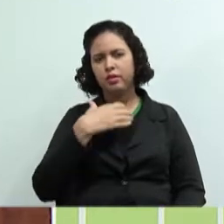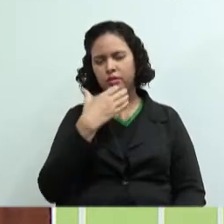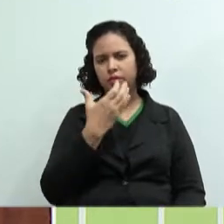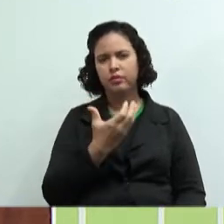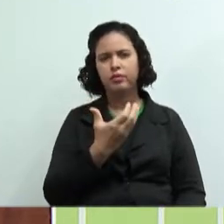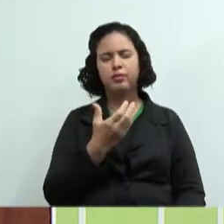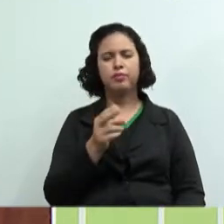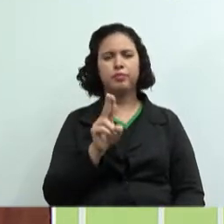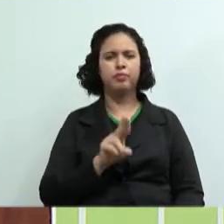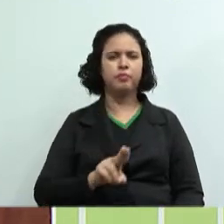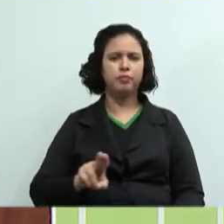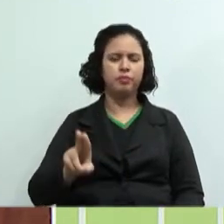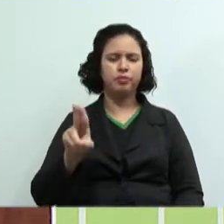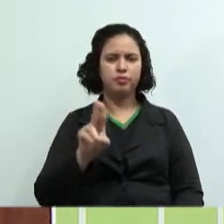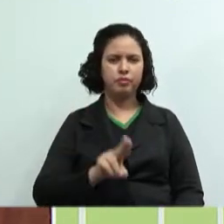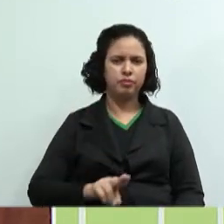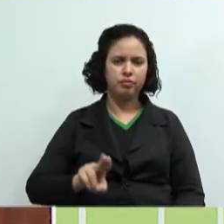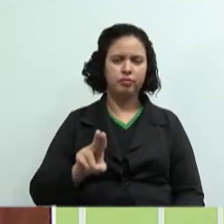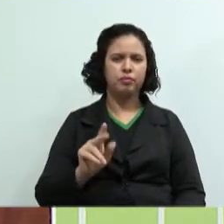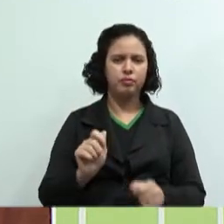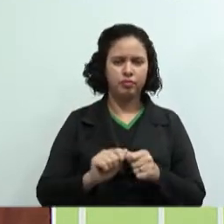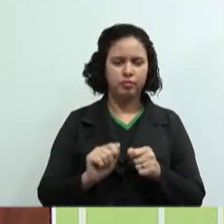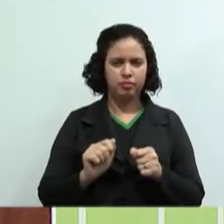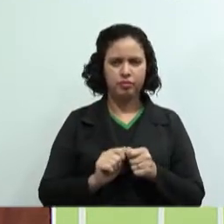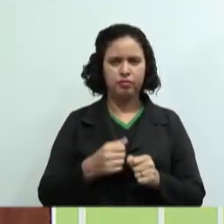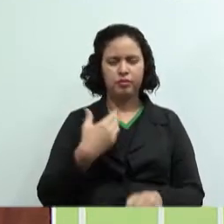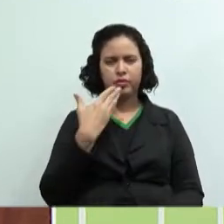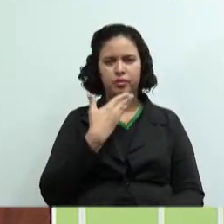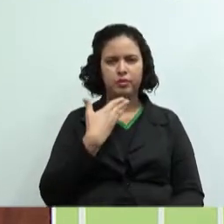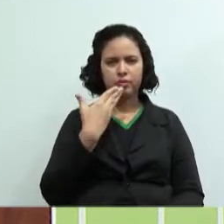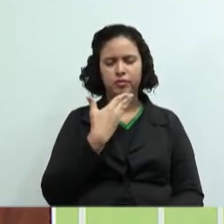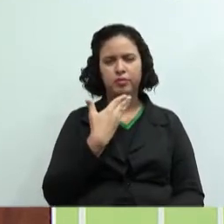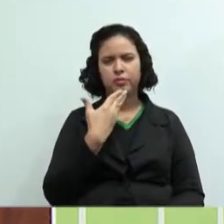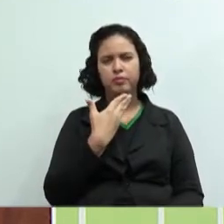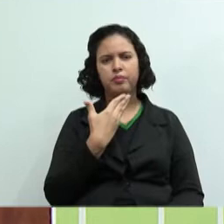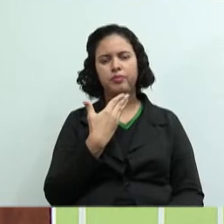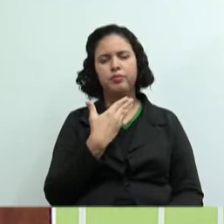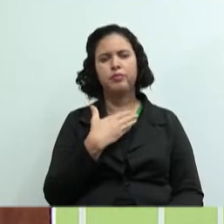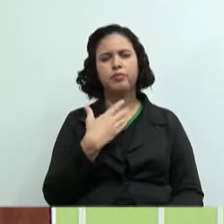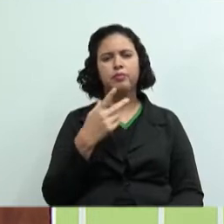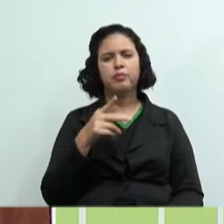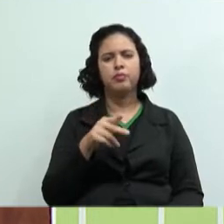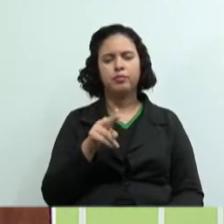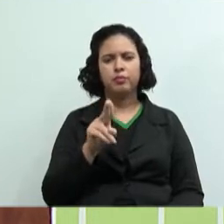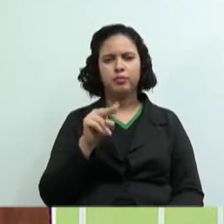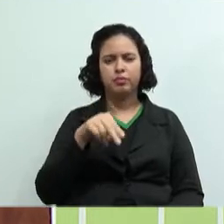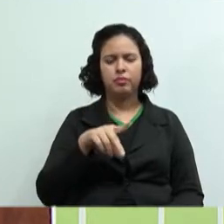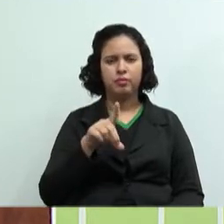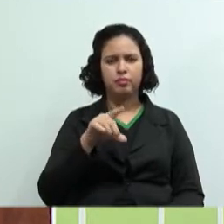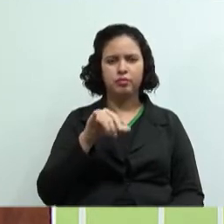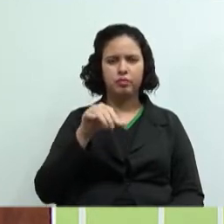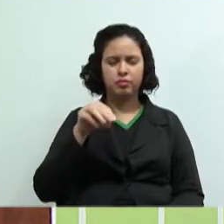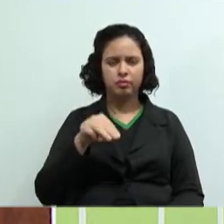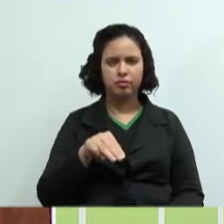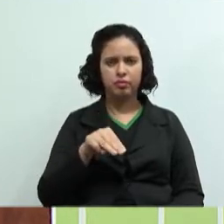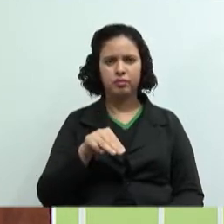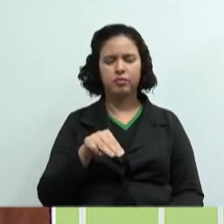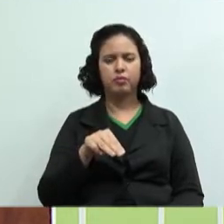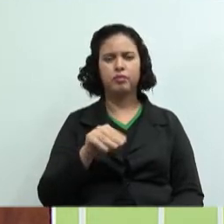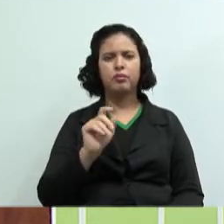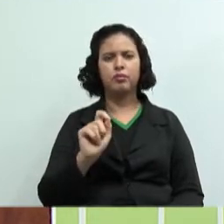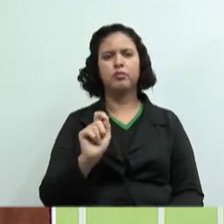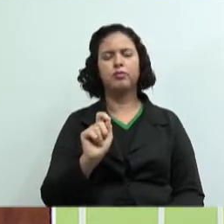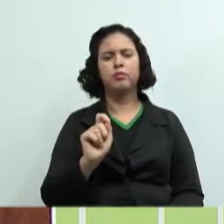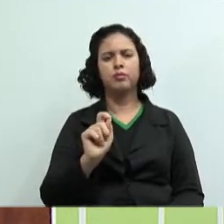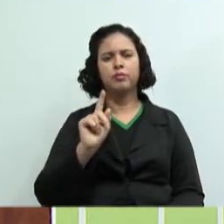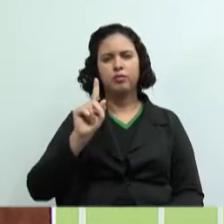que serão utilizadas para a produção dos doces de vocês. Então, no pudim, a matéria-prima será o quê? No meu pudim de leite condensado,